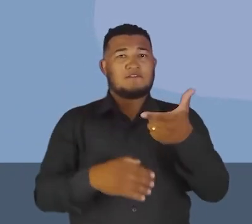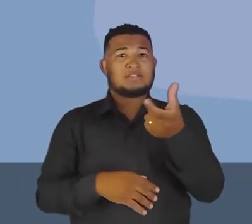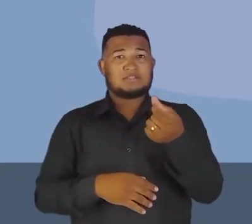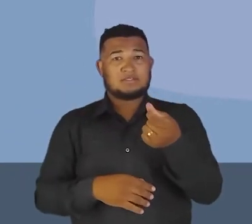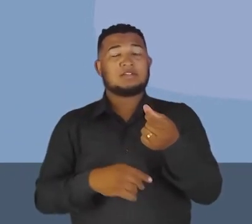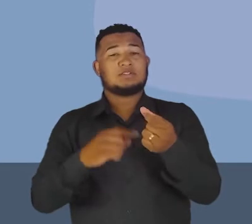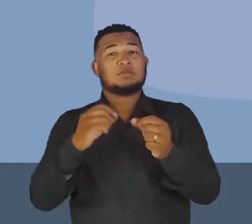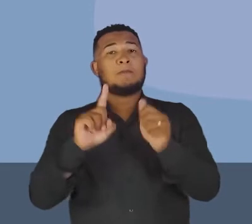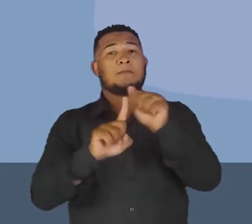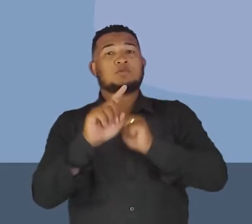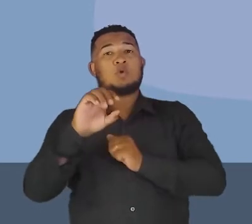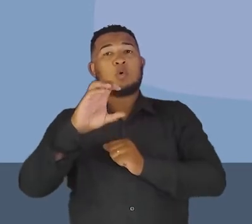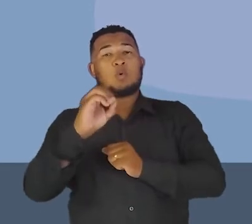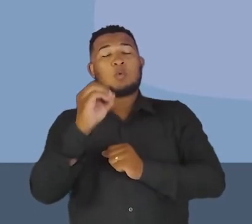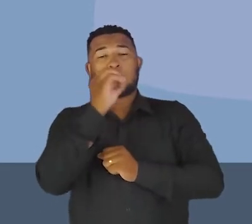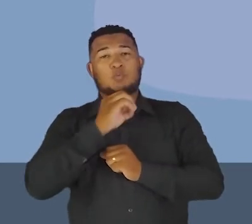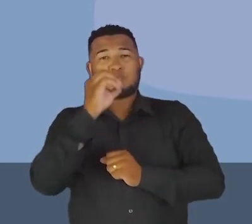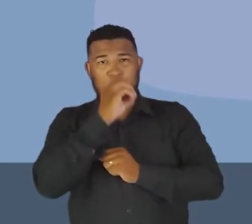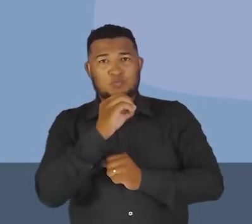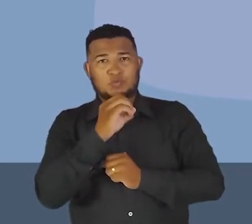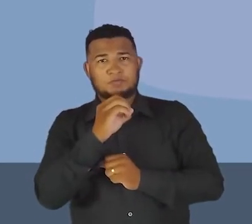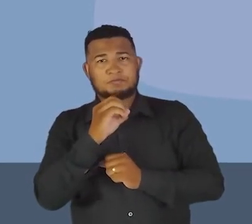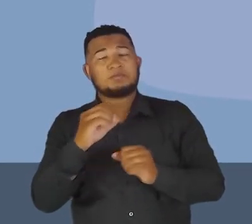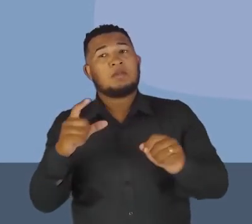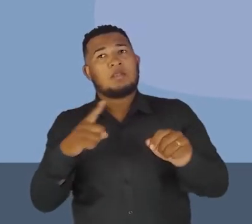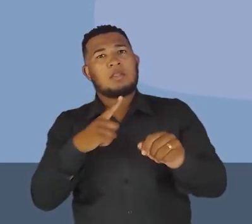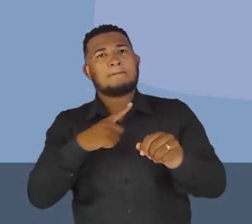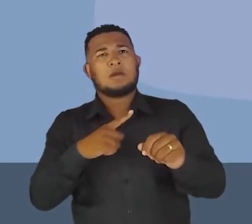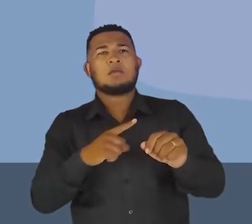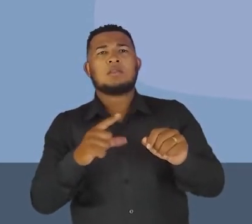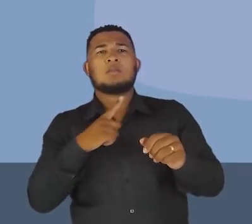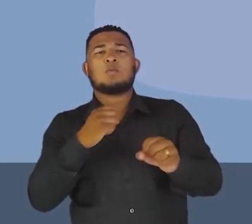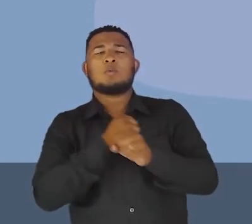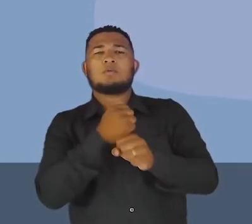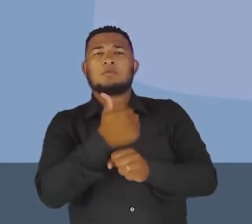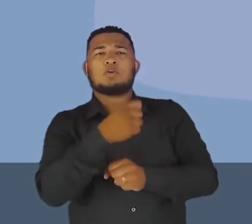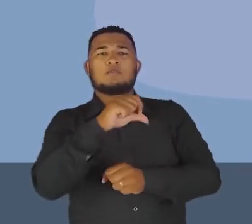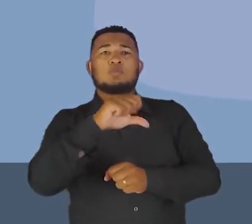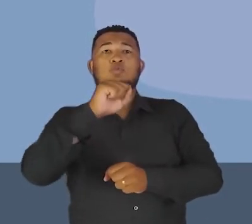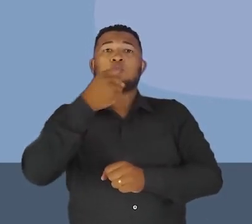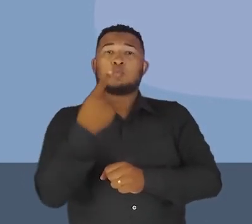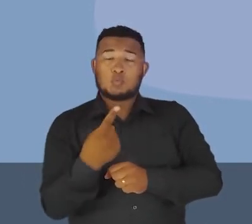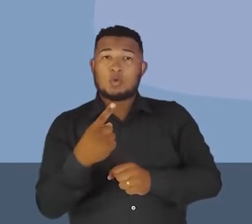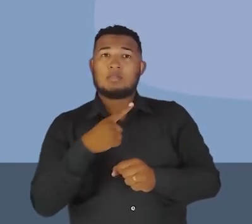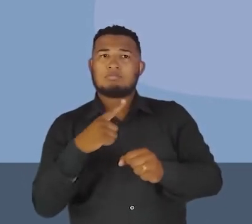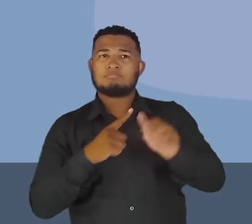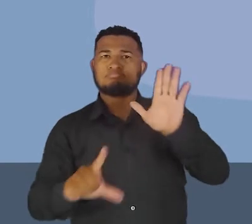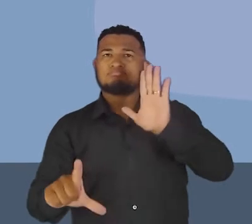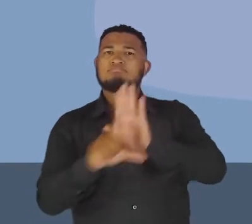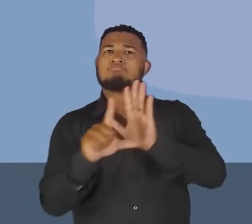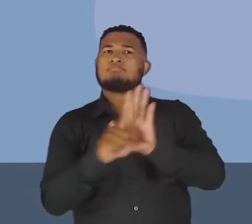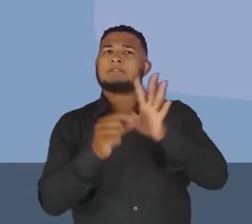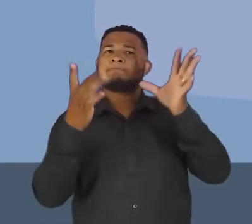tá? Em 1981, teve a lei, então, 6.938, que dispõe, né? Sobre a política nacional do meio ambiente e cria o